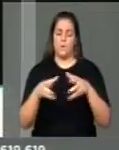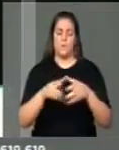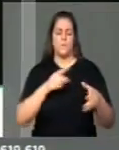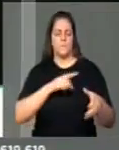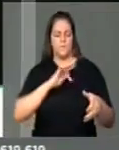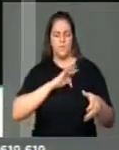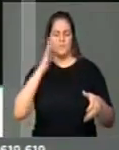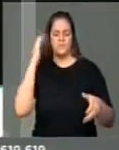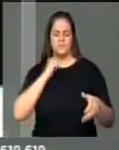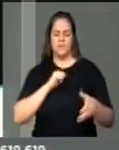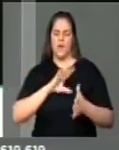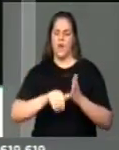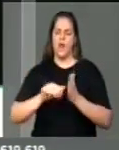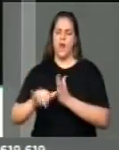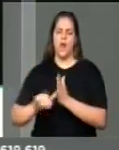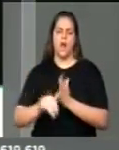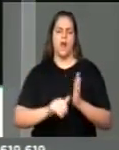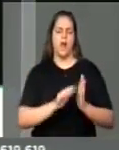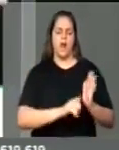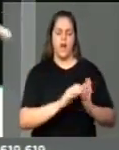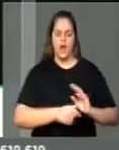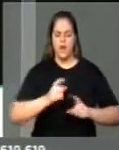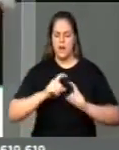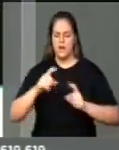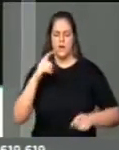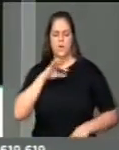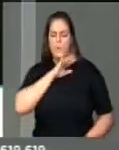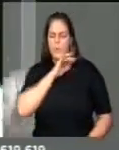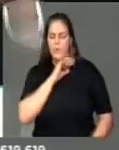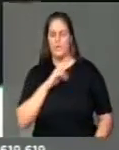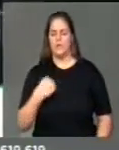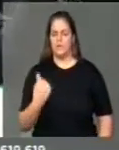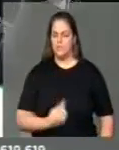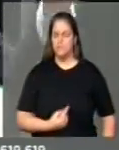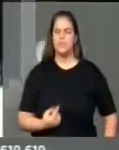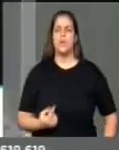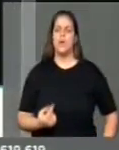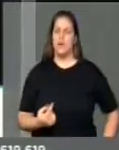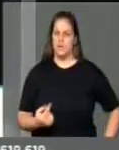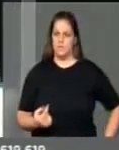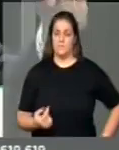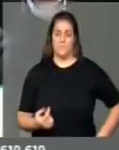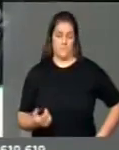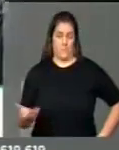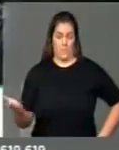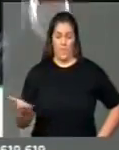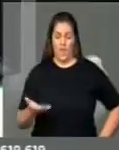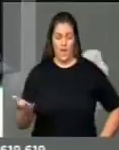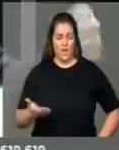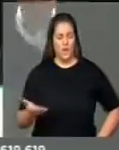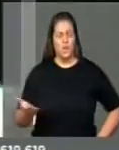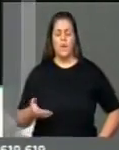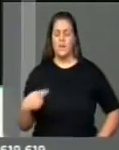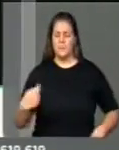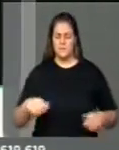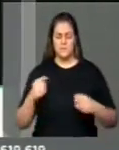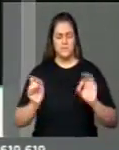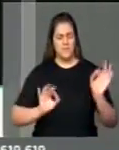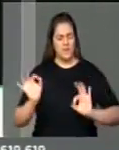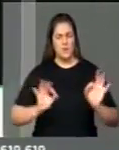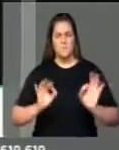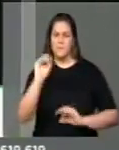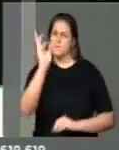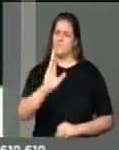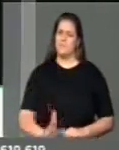roubaram o Brasil, são incompetentes e nós vamos ter que endireitar o nosso país, porque nós temos capacidade,